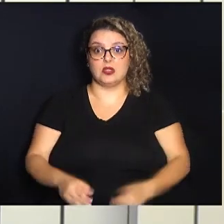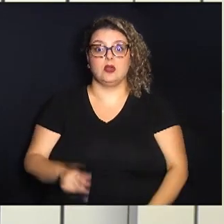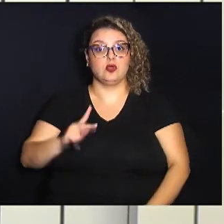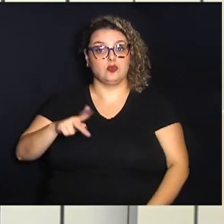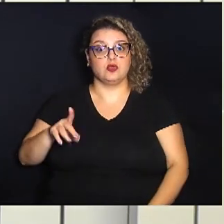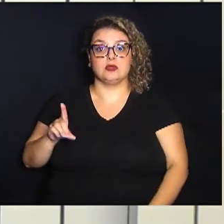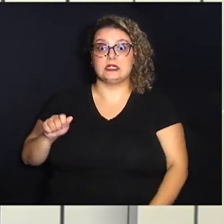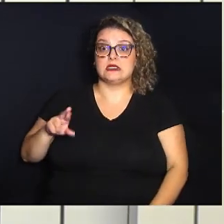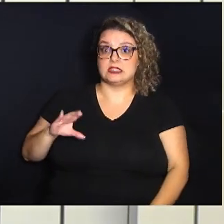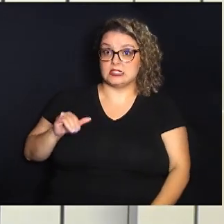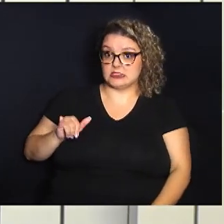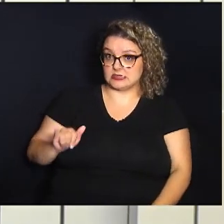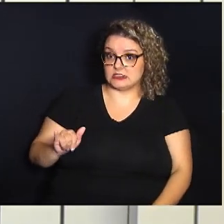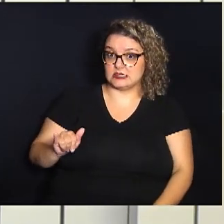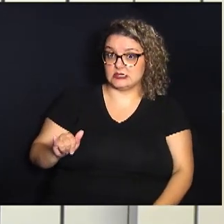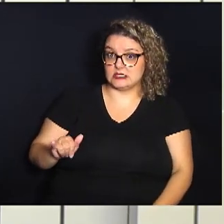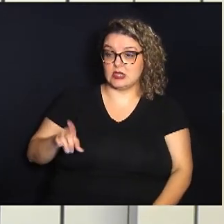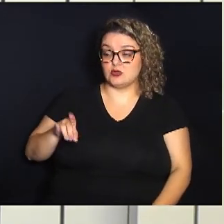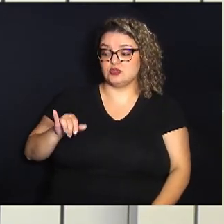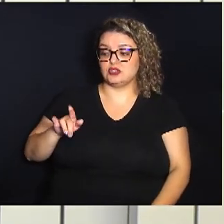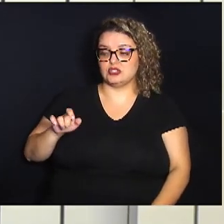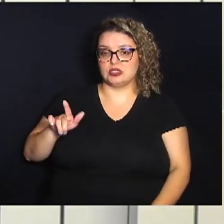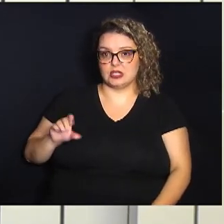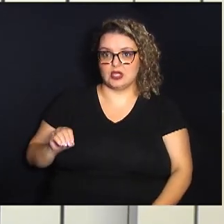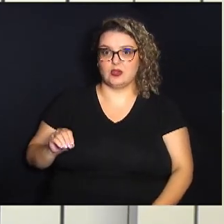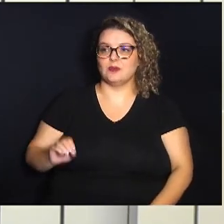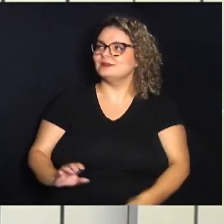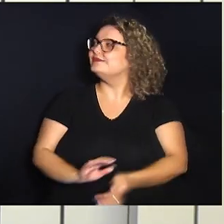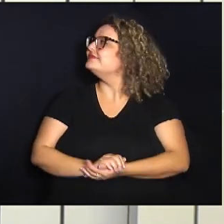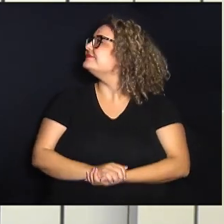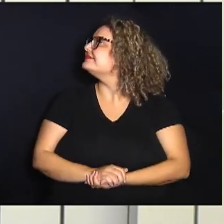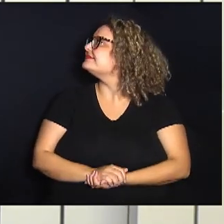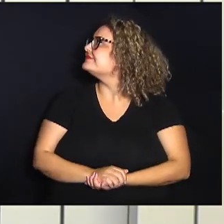Darcy Ribeiro ao Diego Villanova Rodrigues